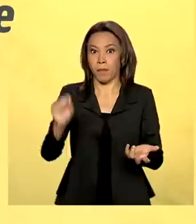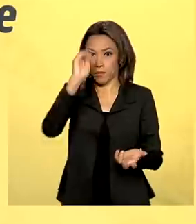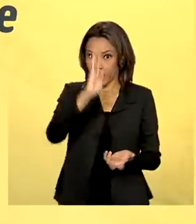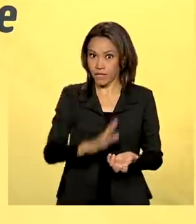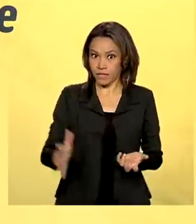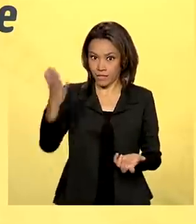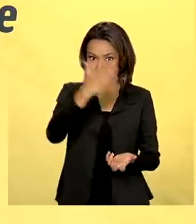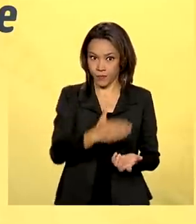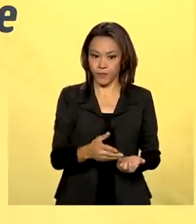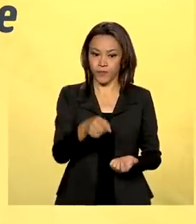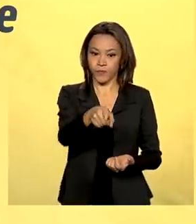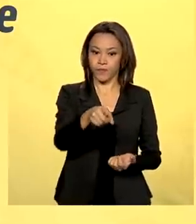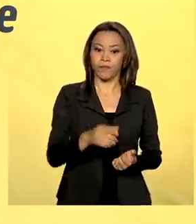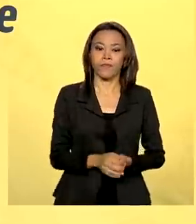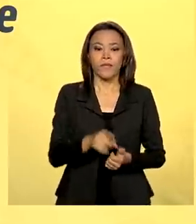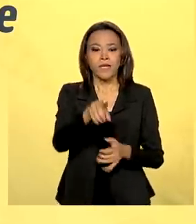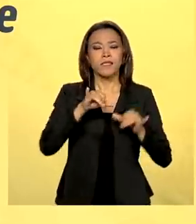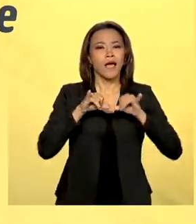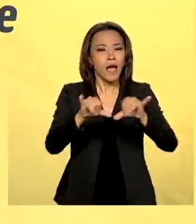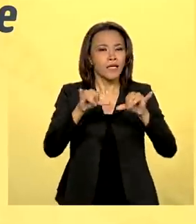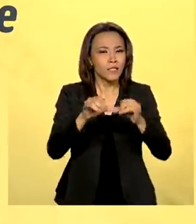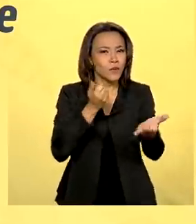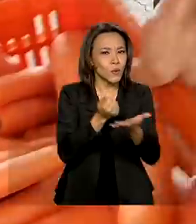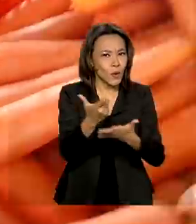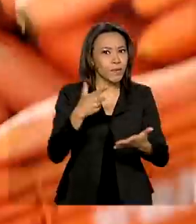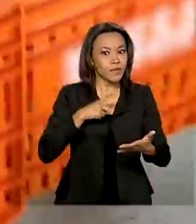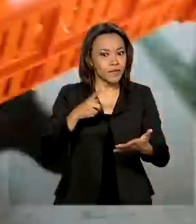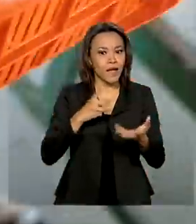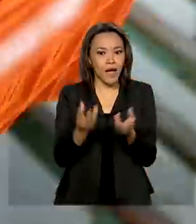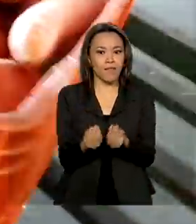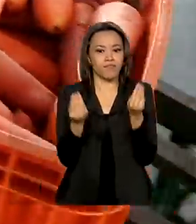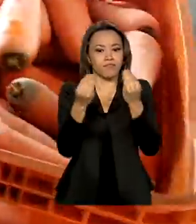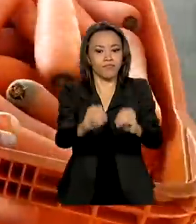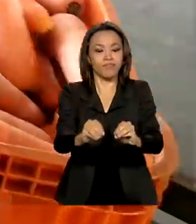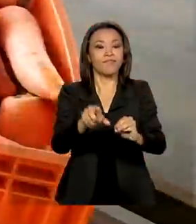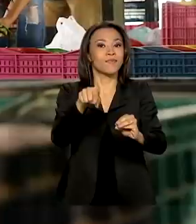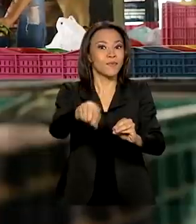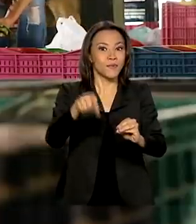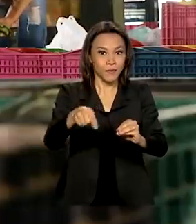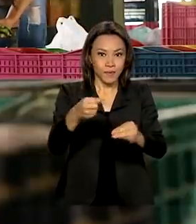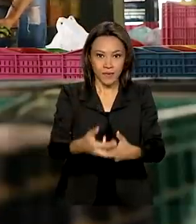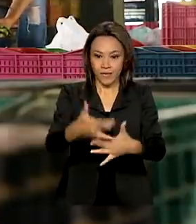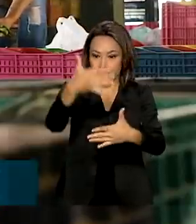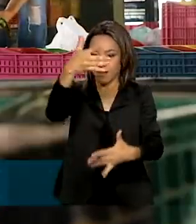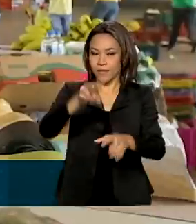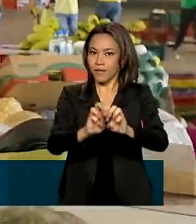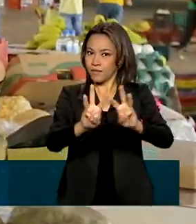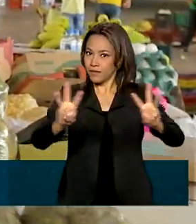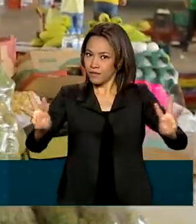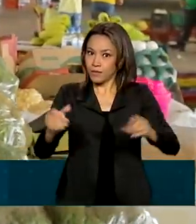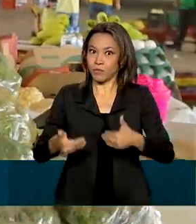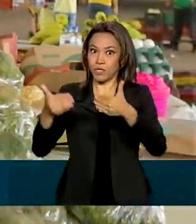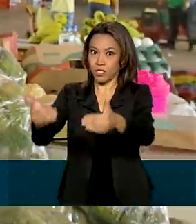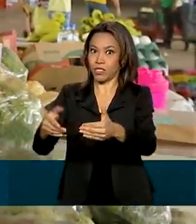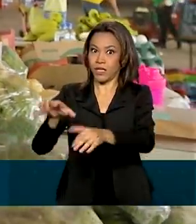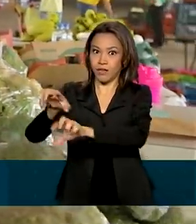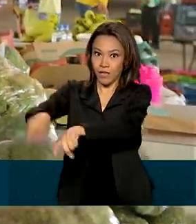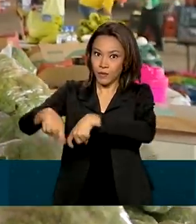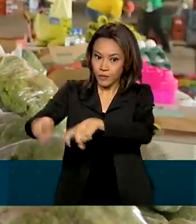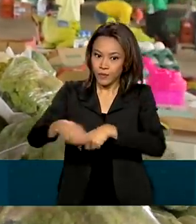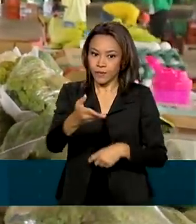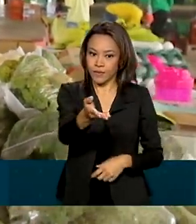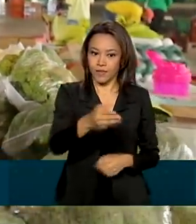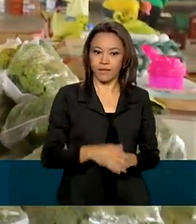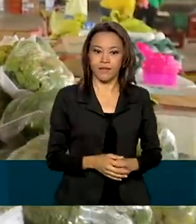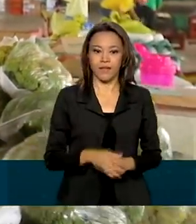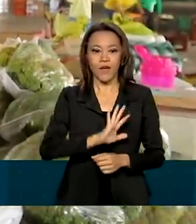O programa Carrinho de Compras está disponível nas redes sociais do Ministério da Agricultura. Olá pessoal, estamos